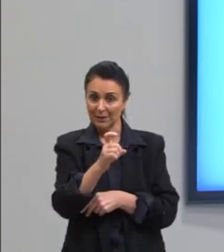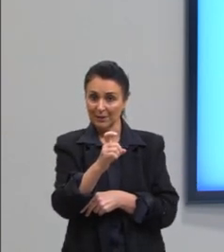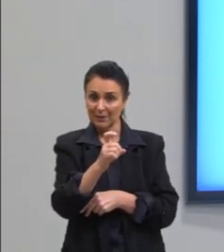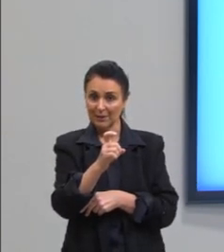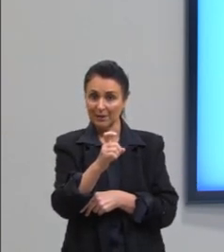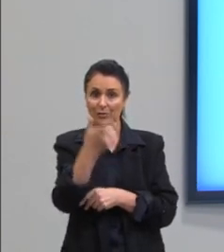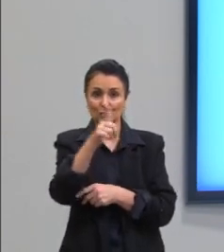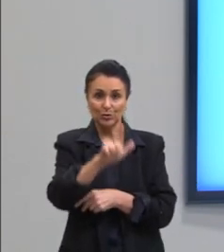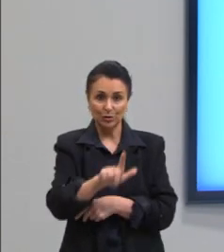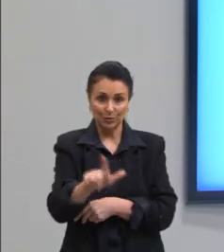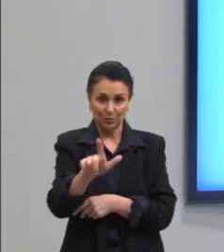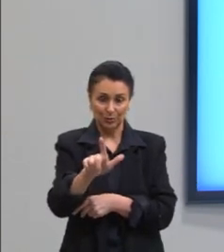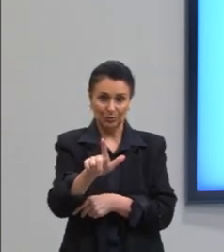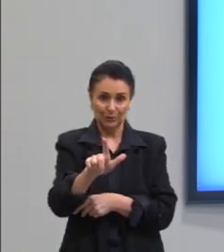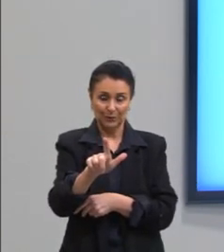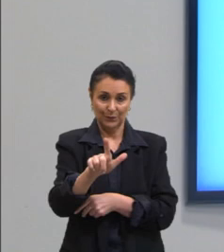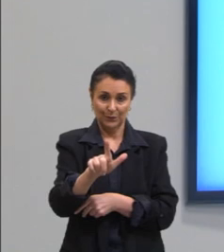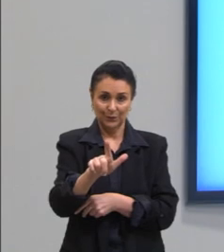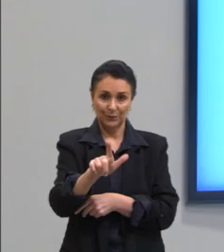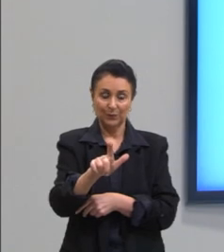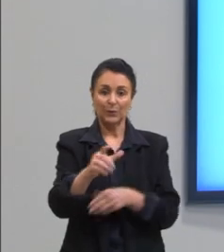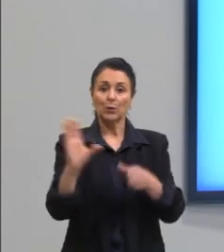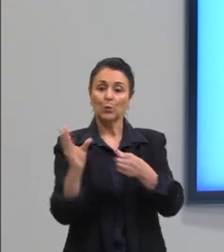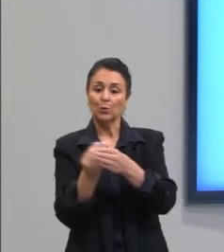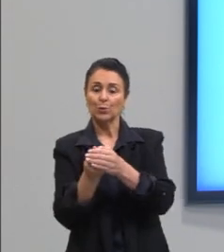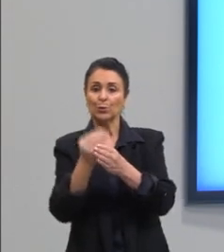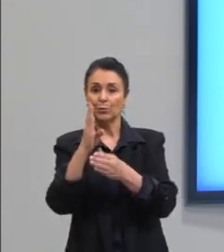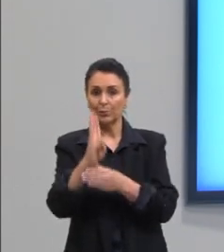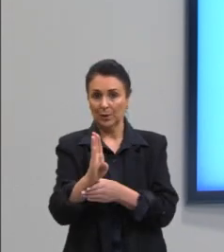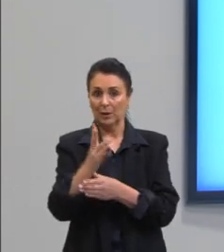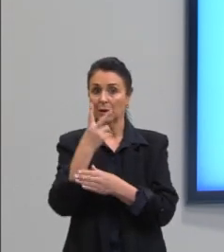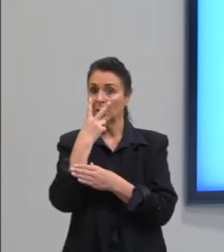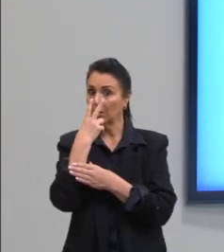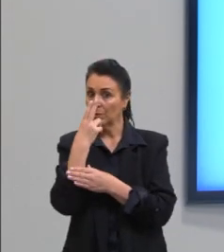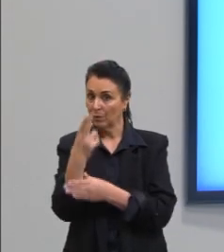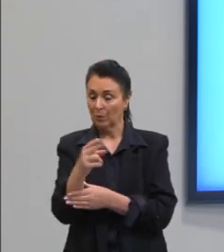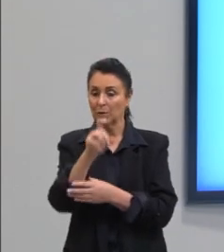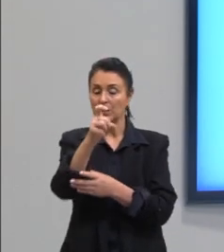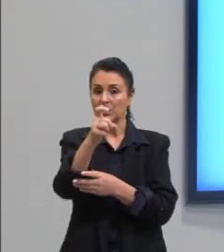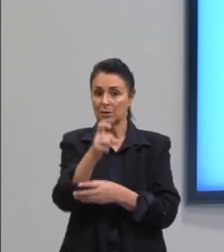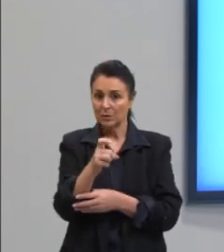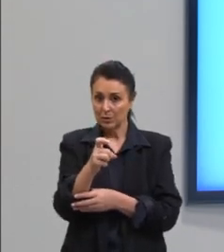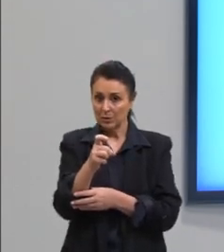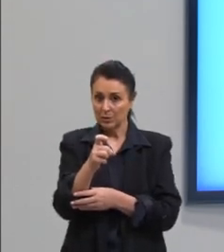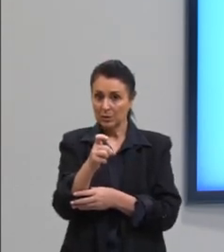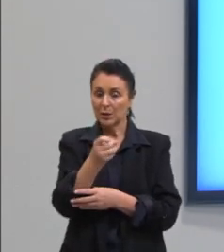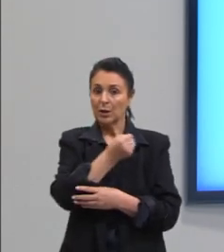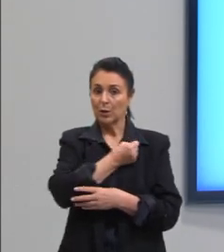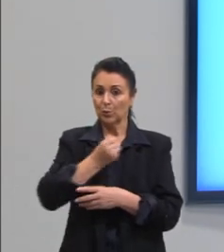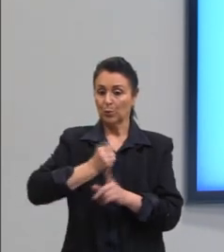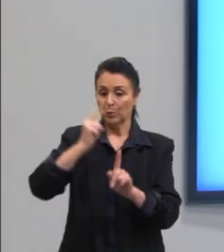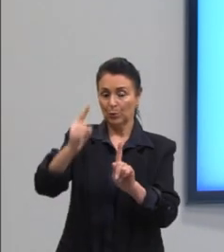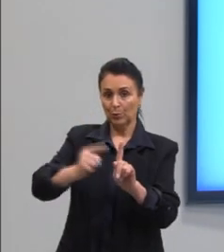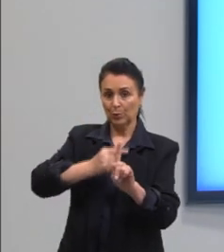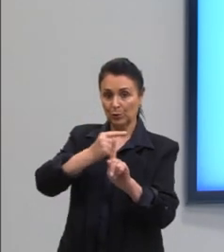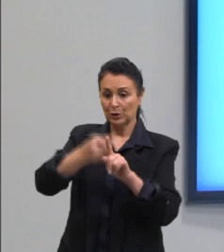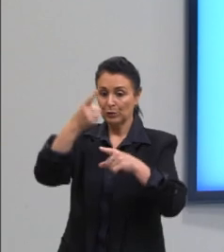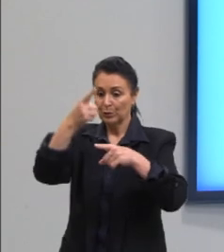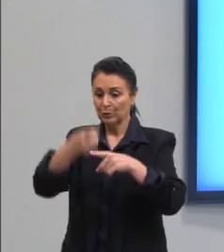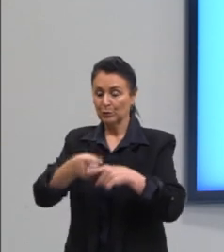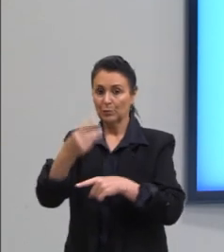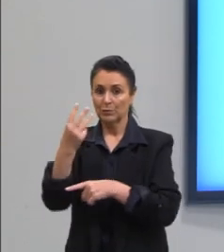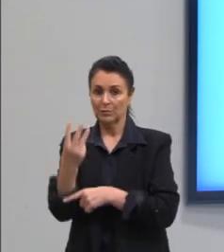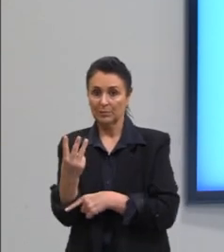voltando, vamos ler corretamente. Então, conjunto B igual, X é um número positivo múltiplo de 3.